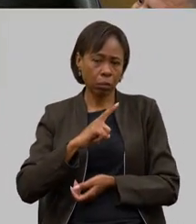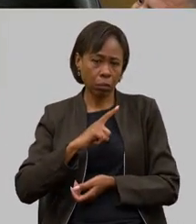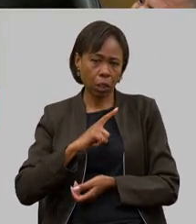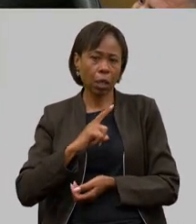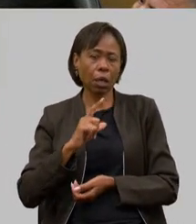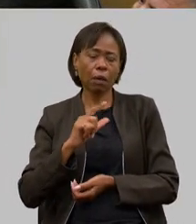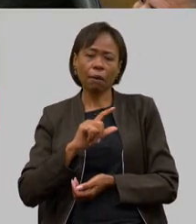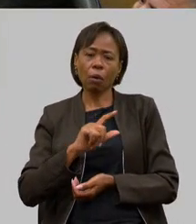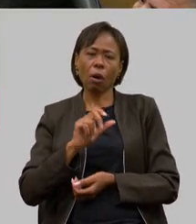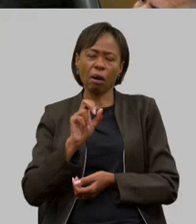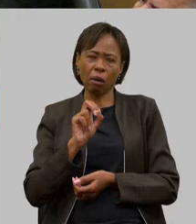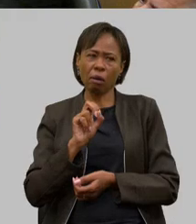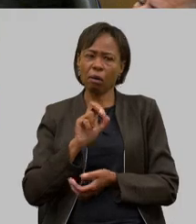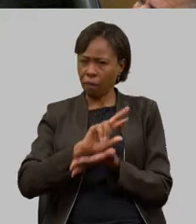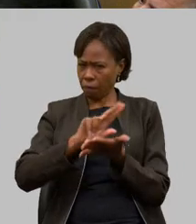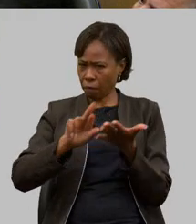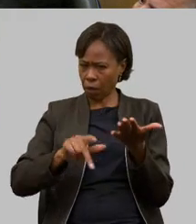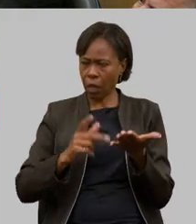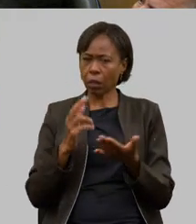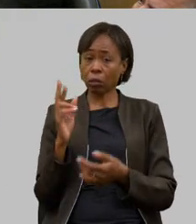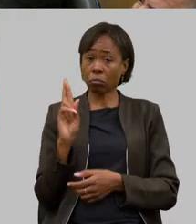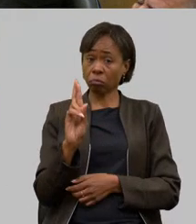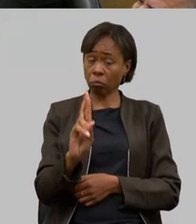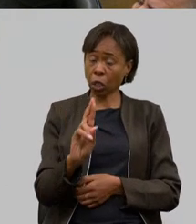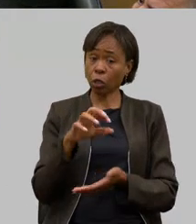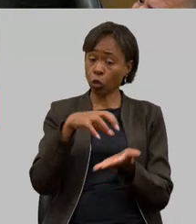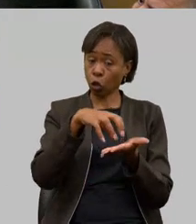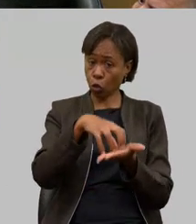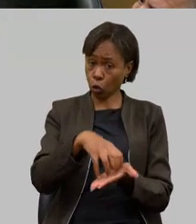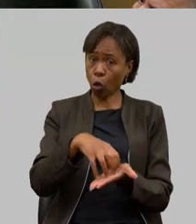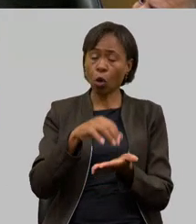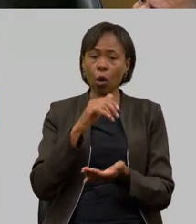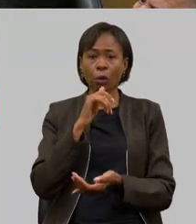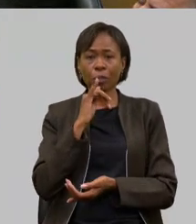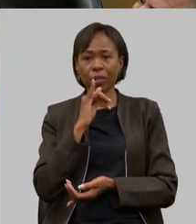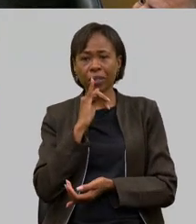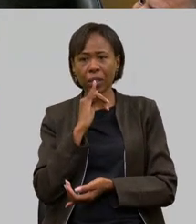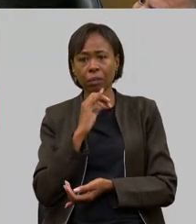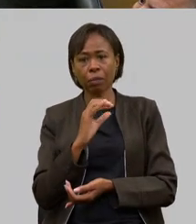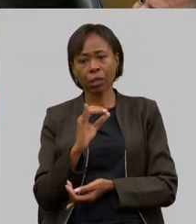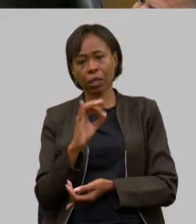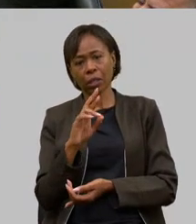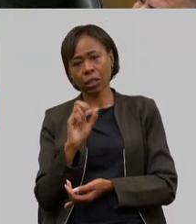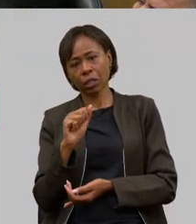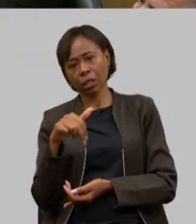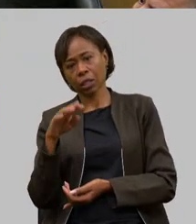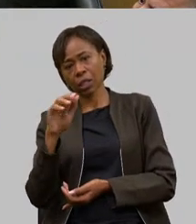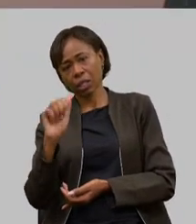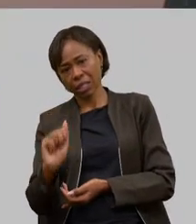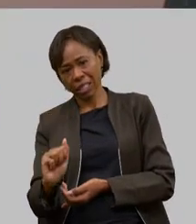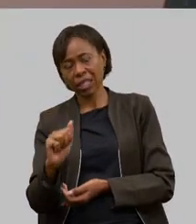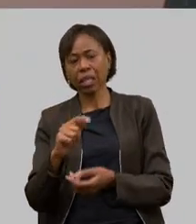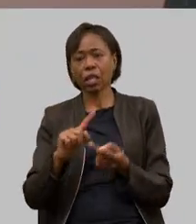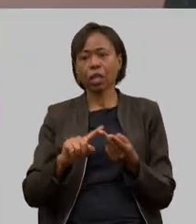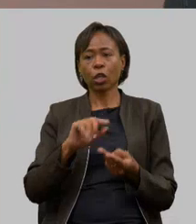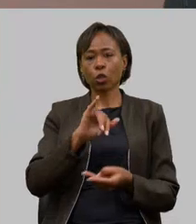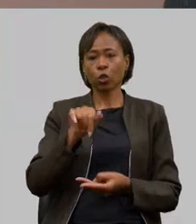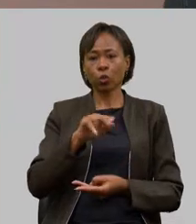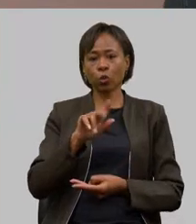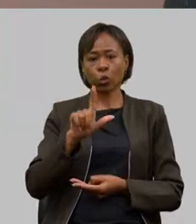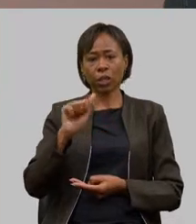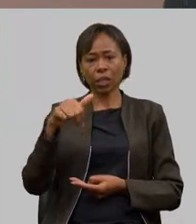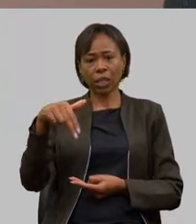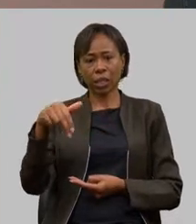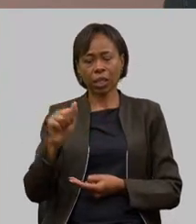várias hoje representando o setor como a nossa Cristiana Gutierrez presidente da Manga Larga nós temos a Juliana lá presidente